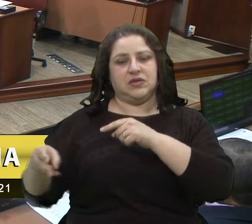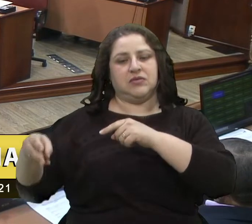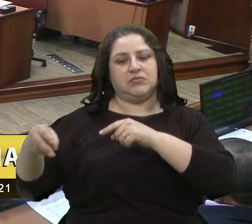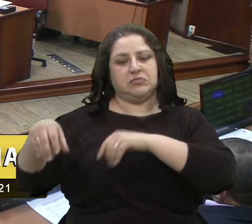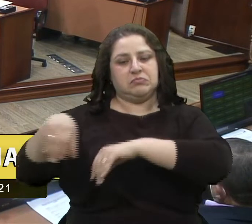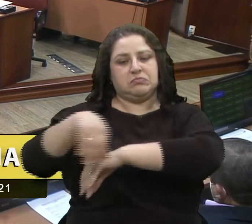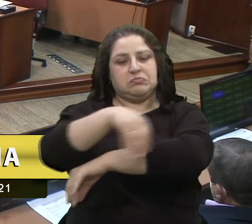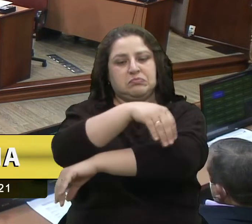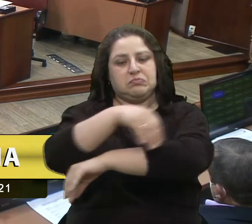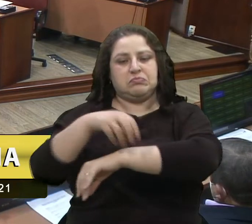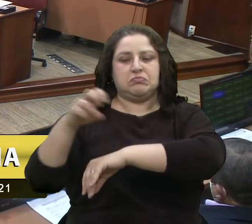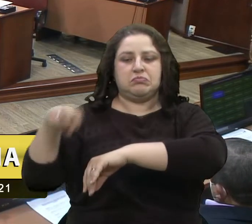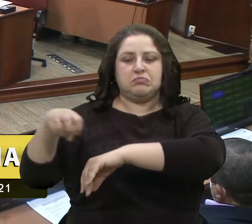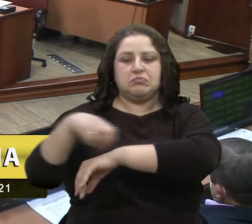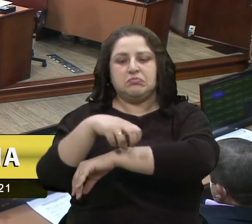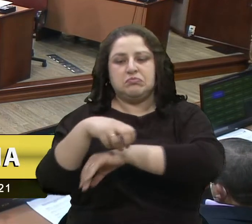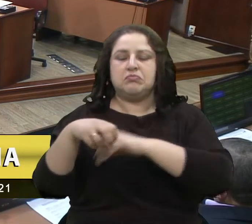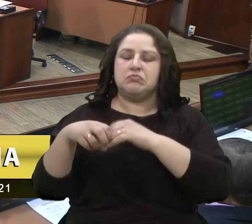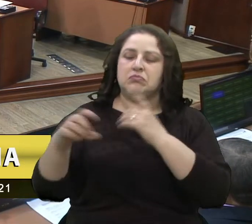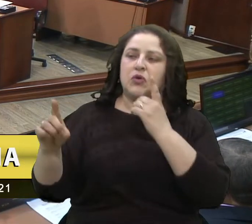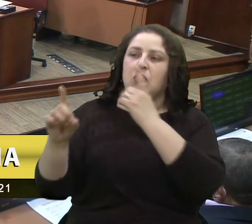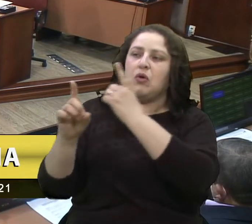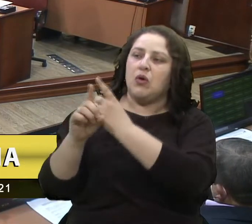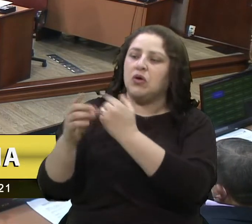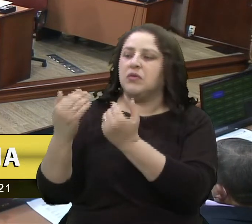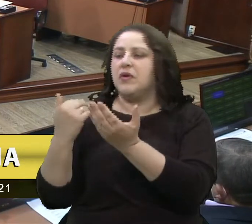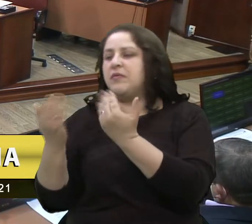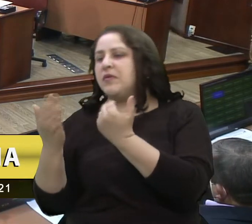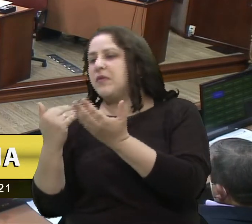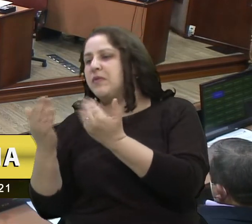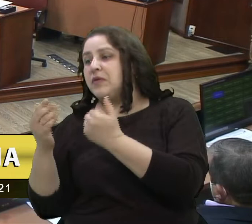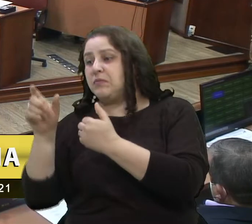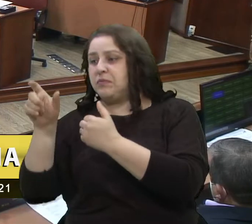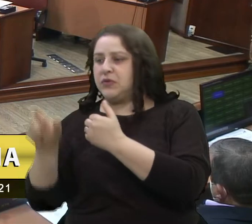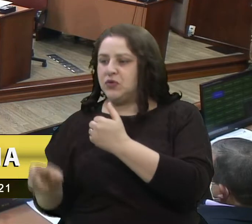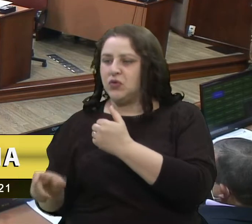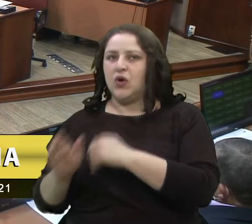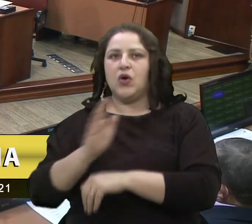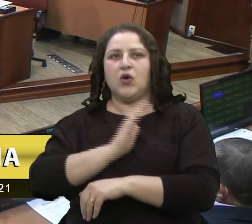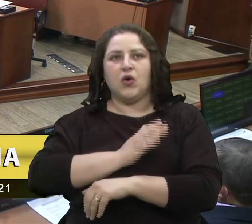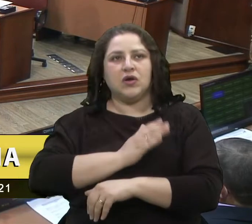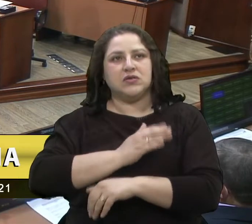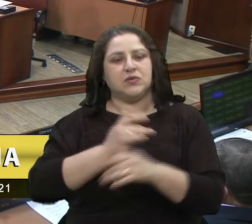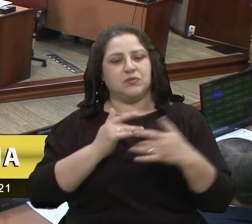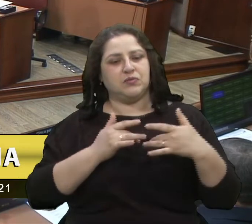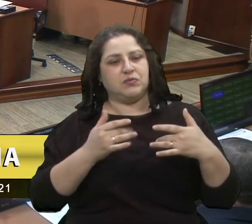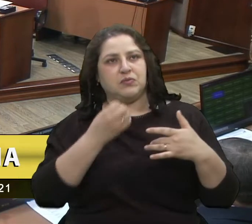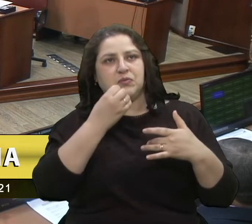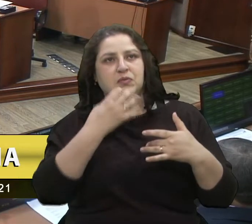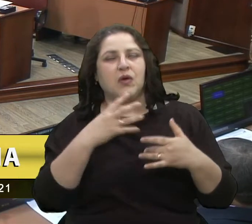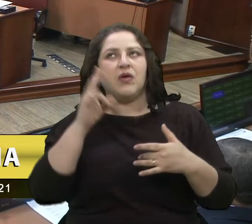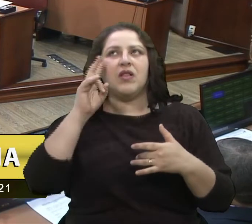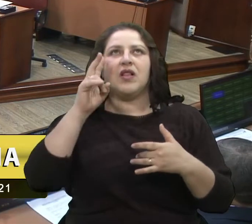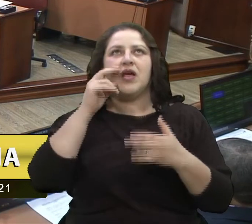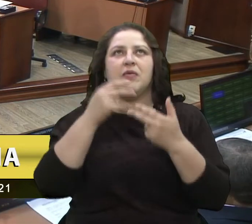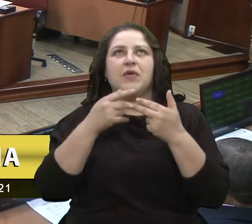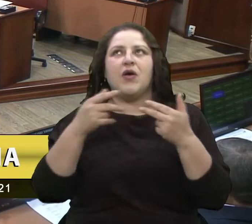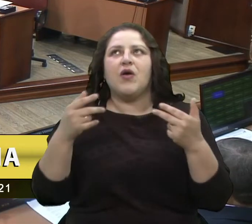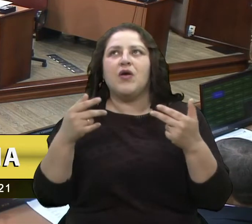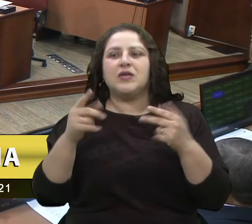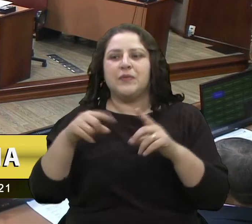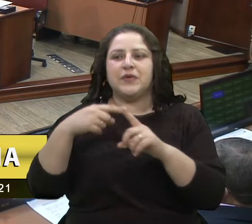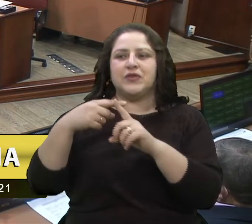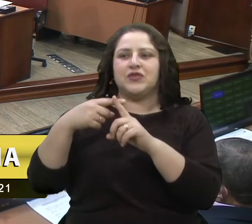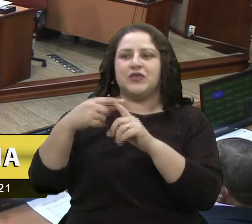conversava, enfim. Uma pessoa do bem e que ficam somente lembranças boas dele, sempre uma energia muito